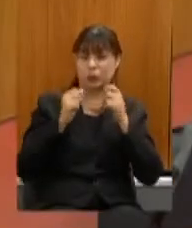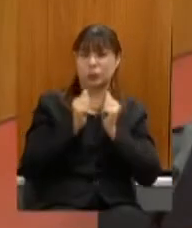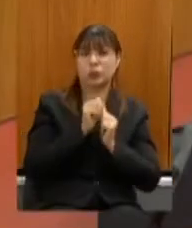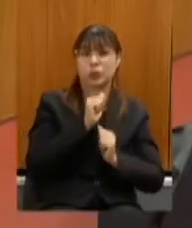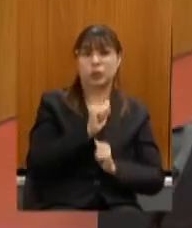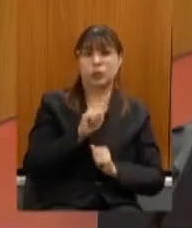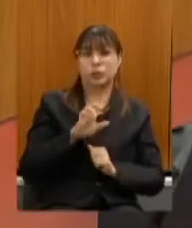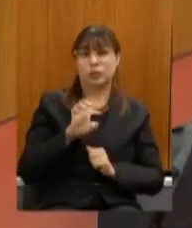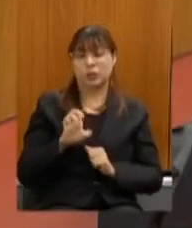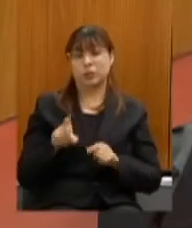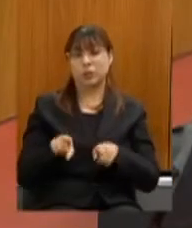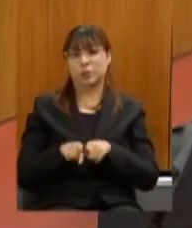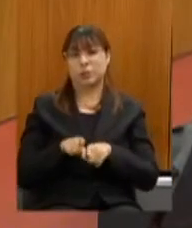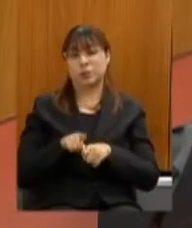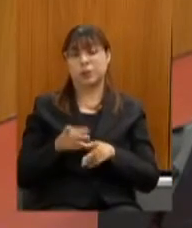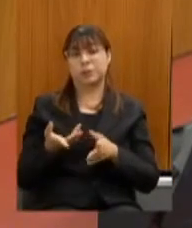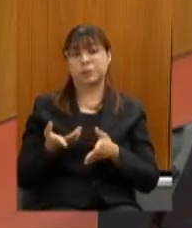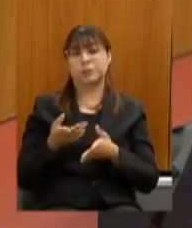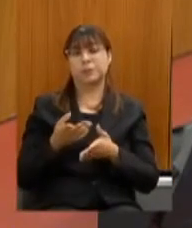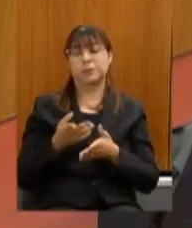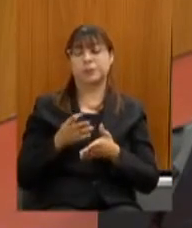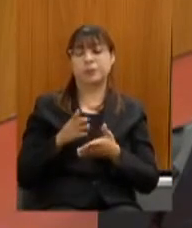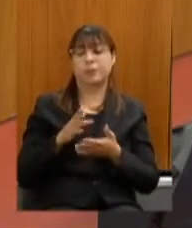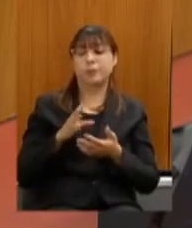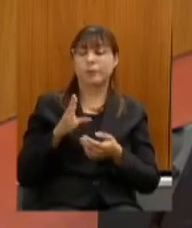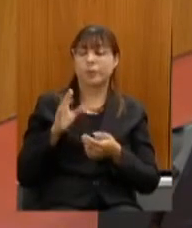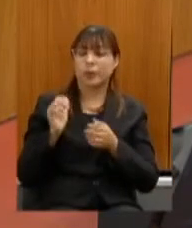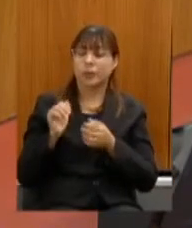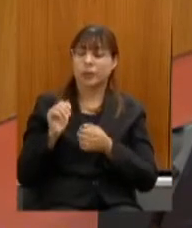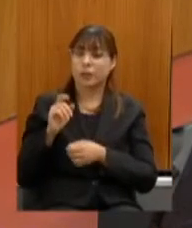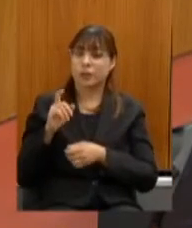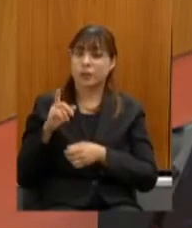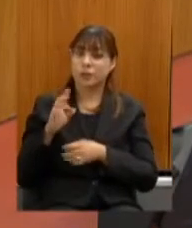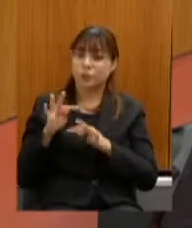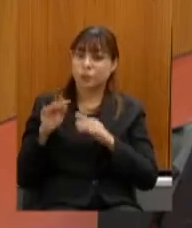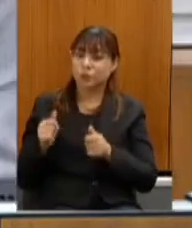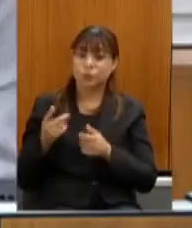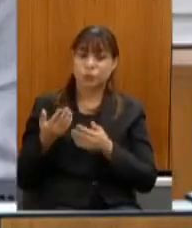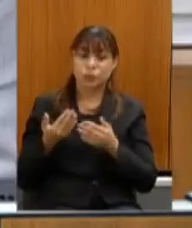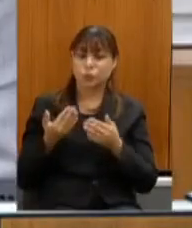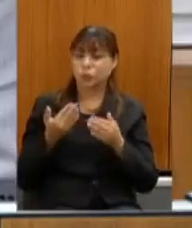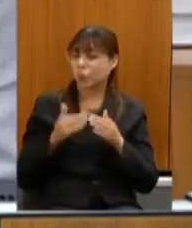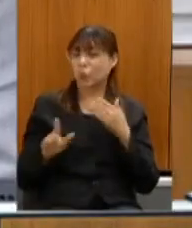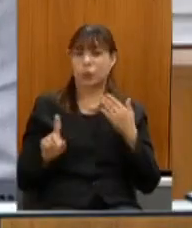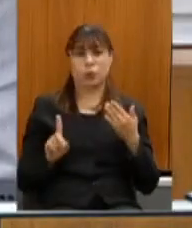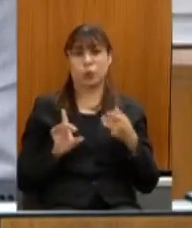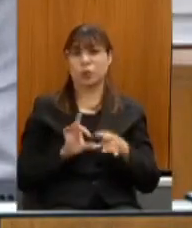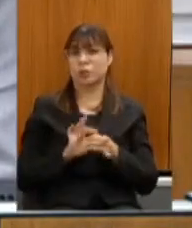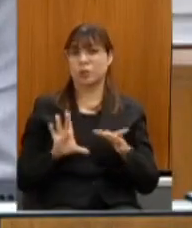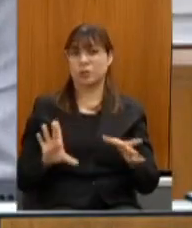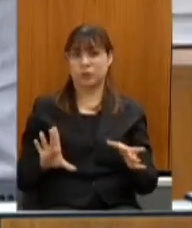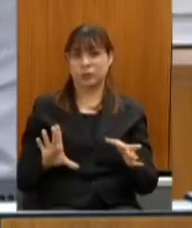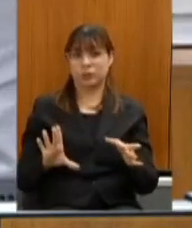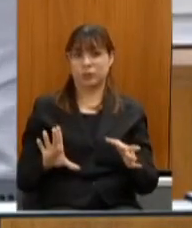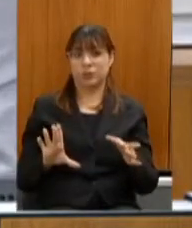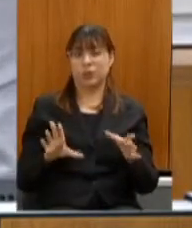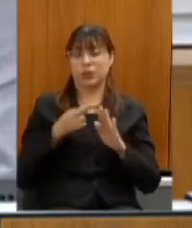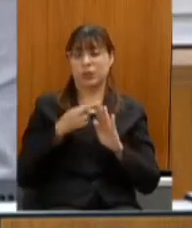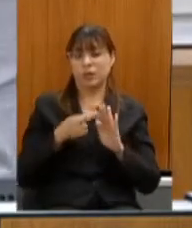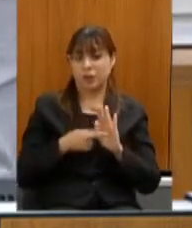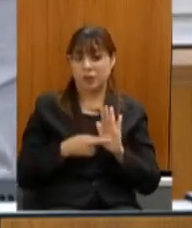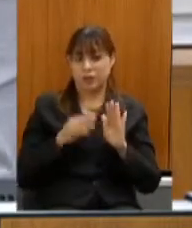com a nossa procuradoria e eles foram totalmente contra a liberação da regularidade fiscal